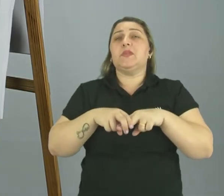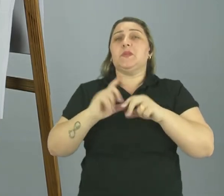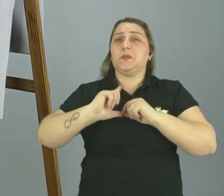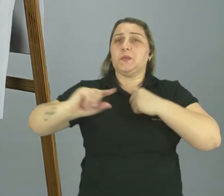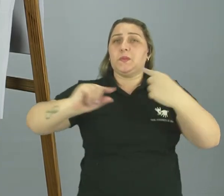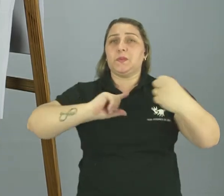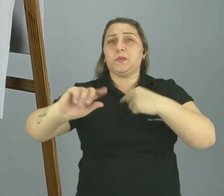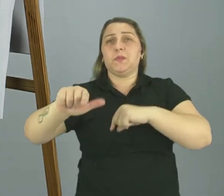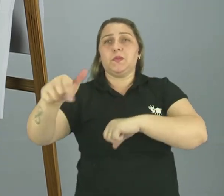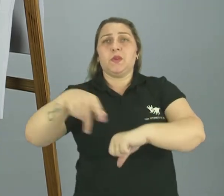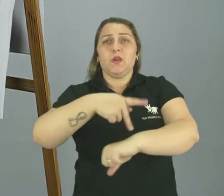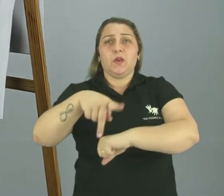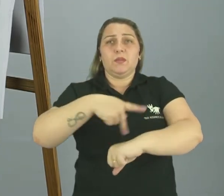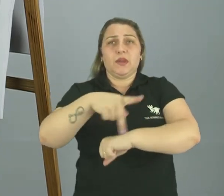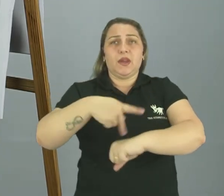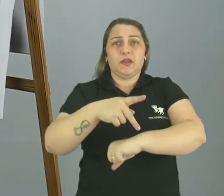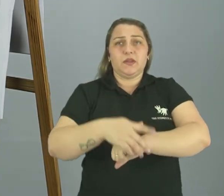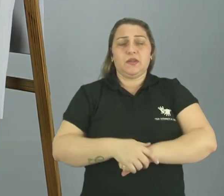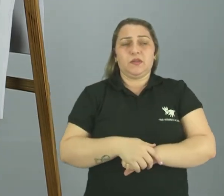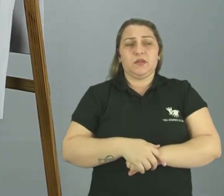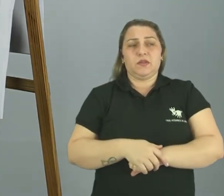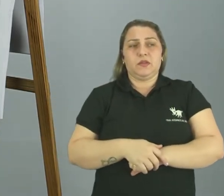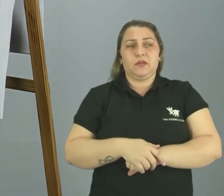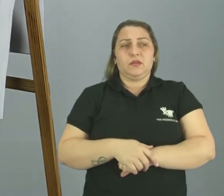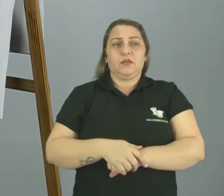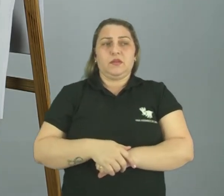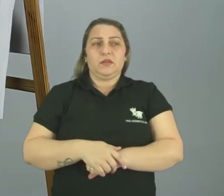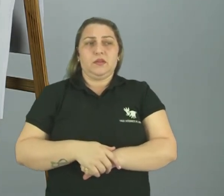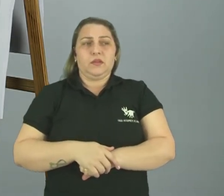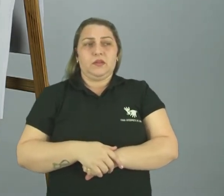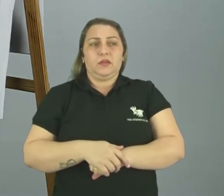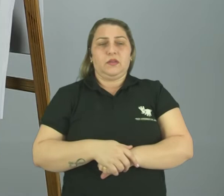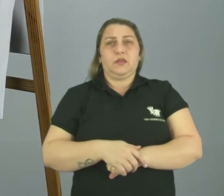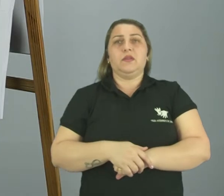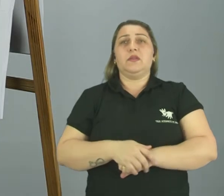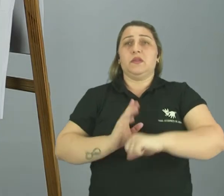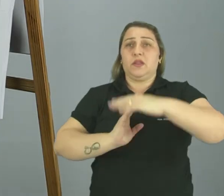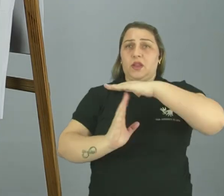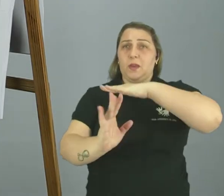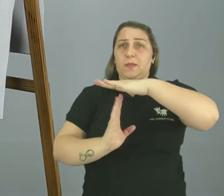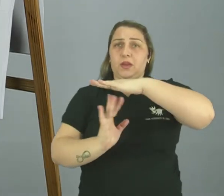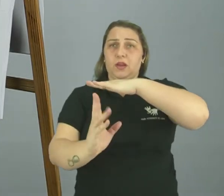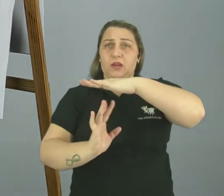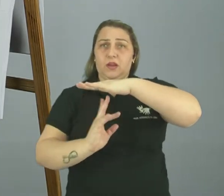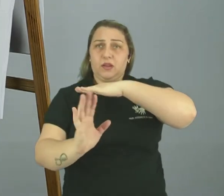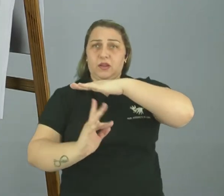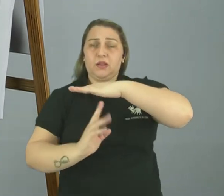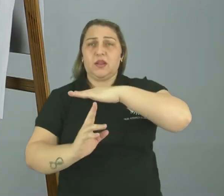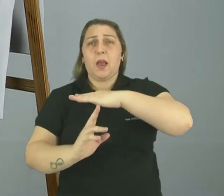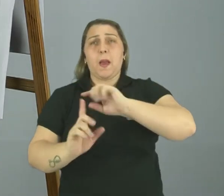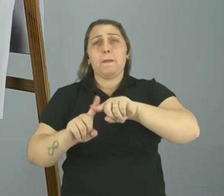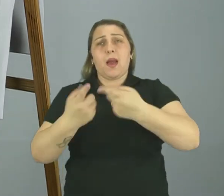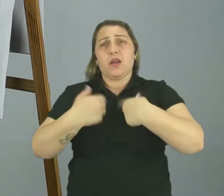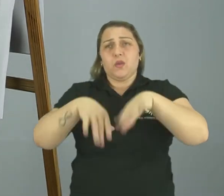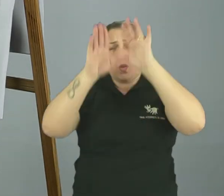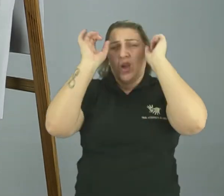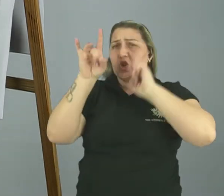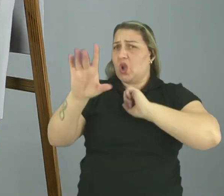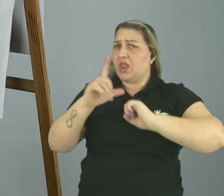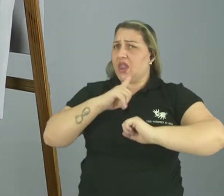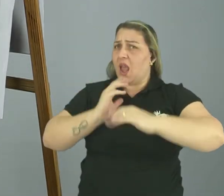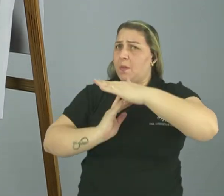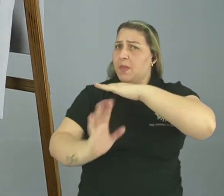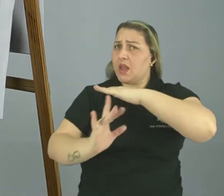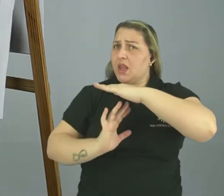saíram para outros países São imigrantes que saíram em situações de refúgio Mas será que o Acre só tem imigrantes em